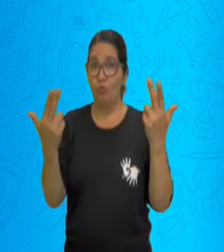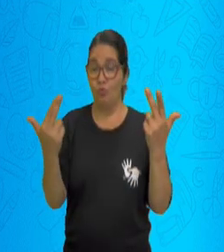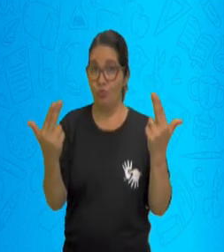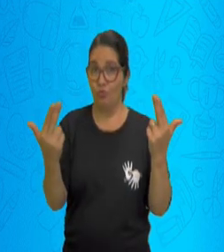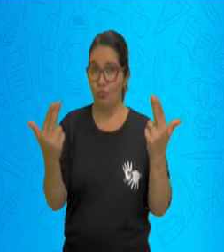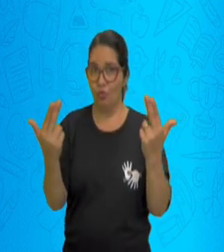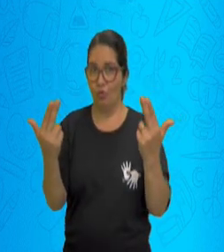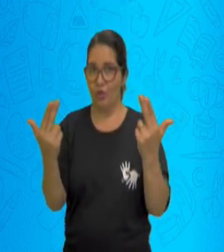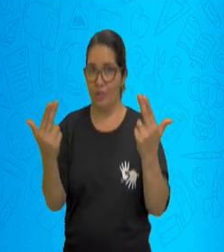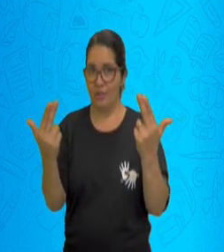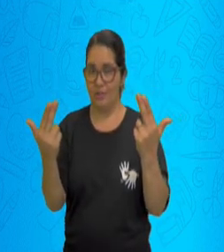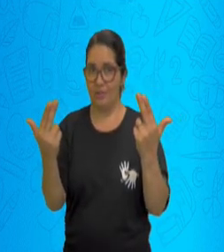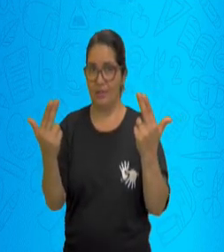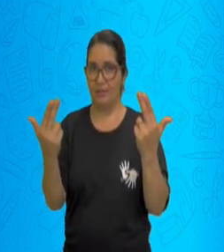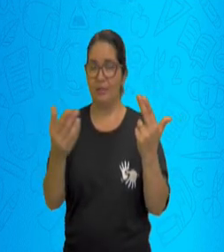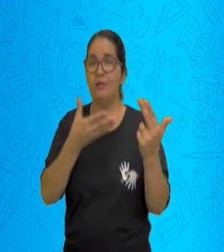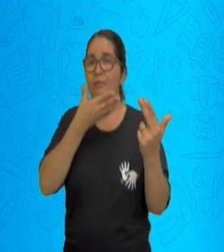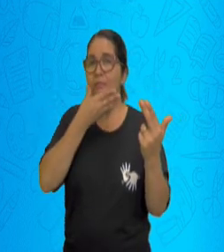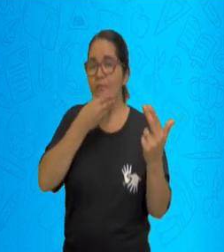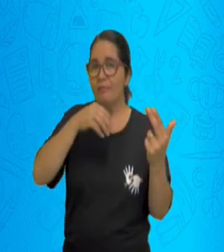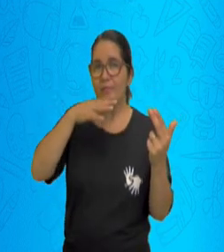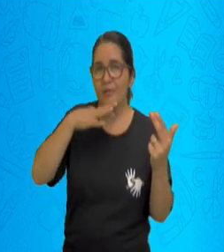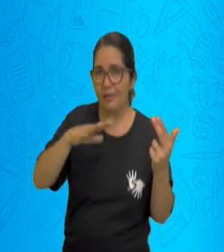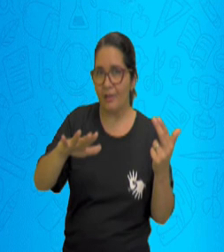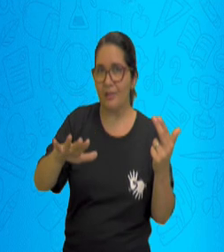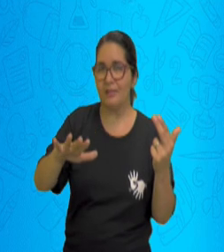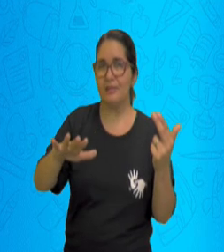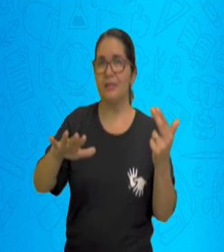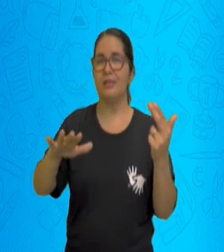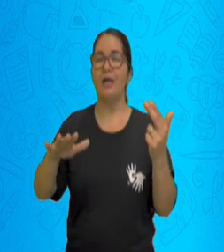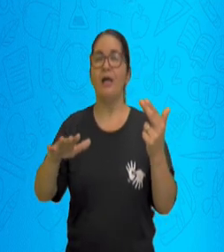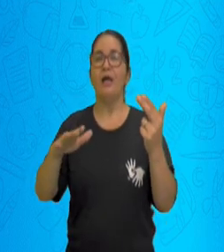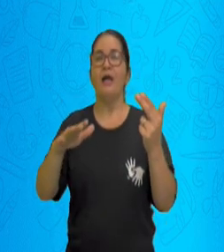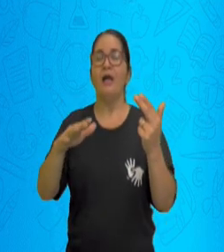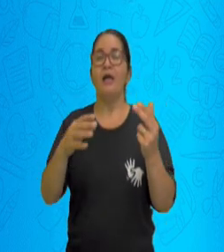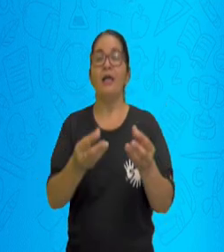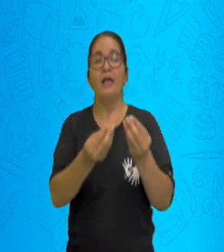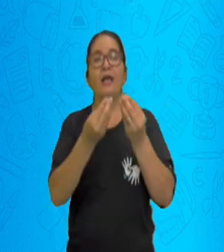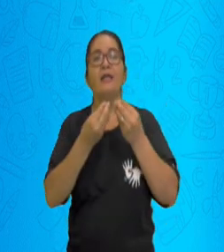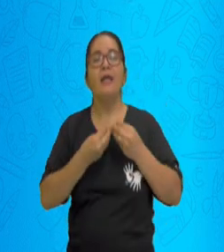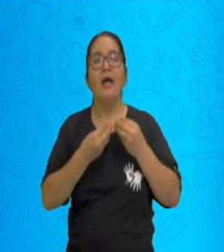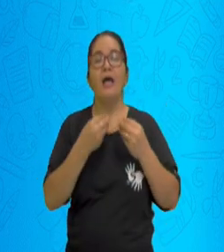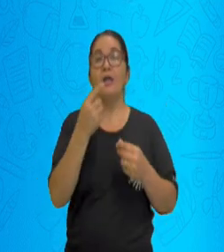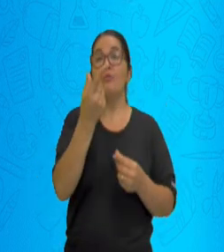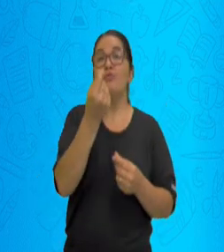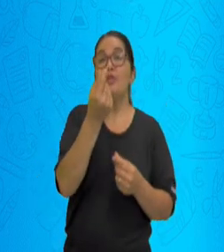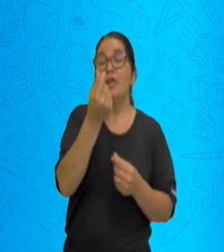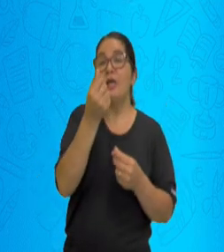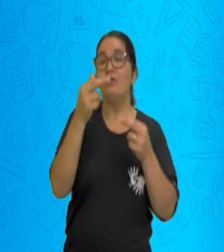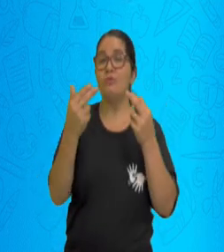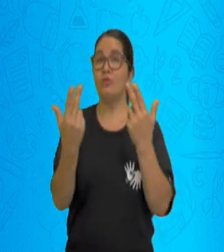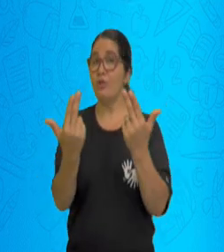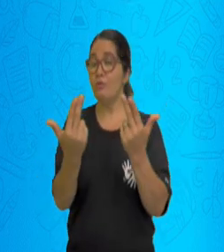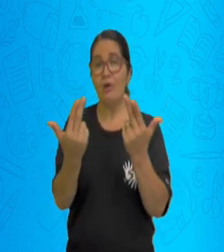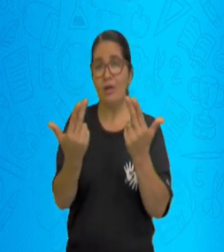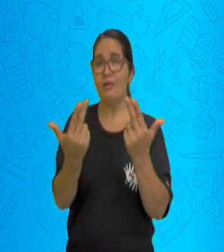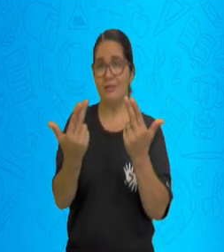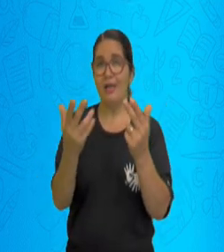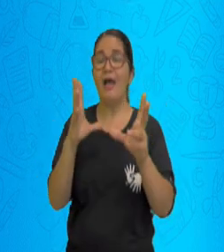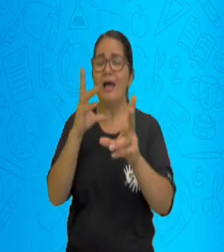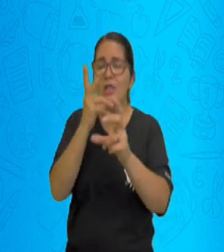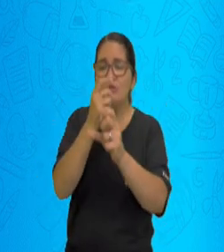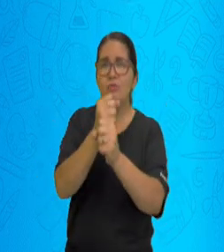assertiva é falsa. Então, vamos olhar a segunda assertiva. 50 mais 25, que foi que